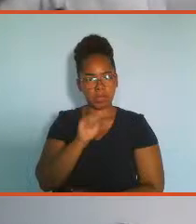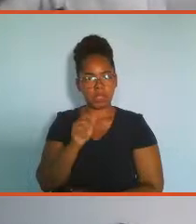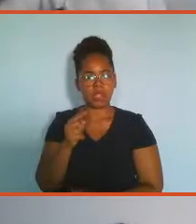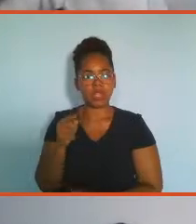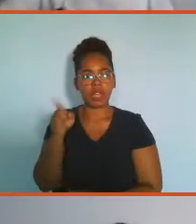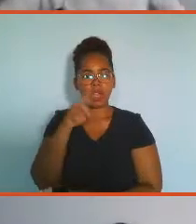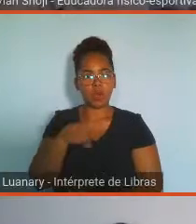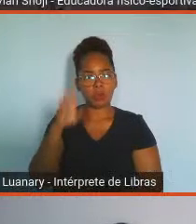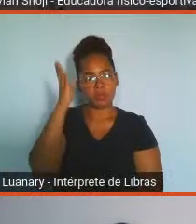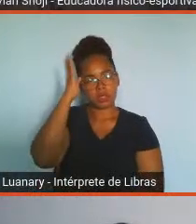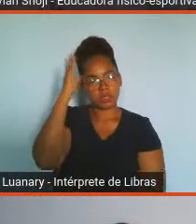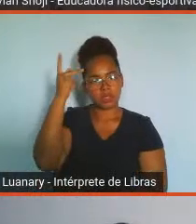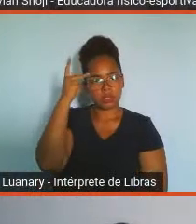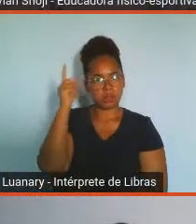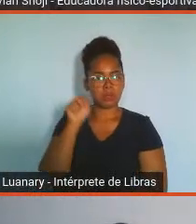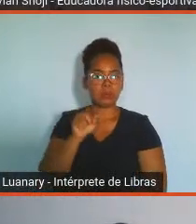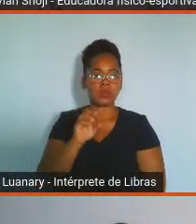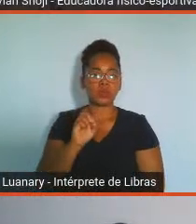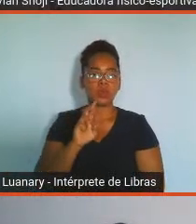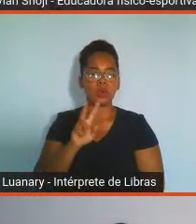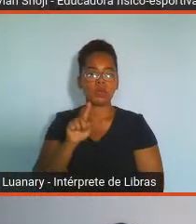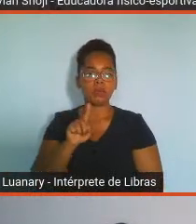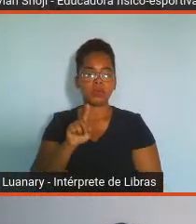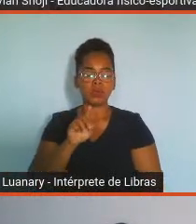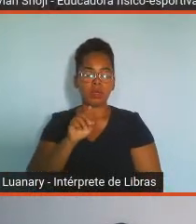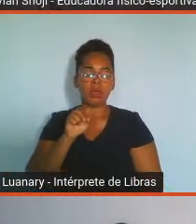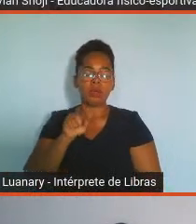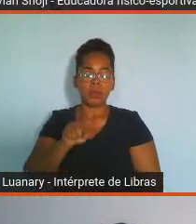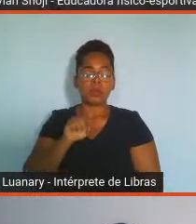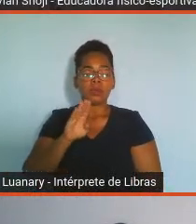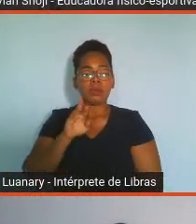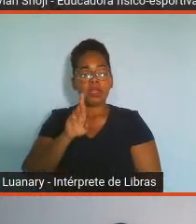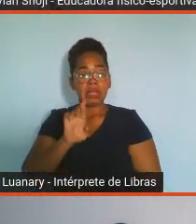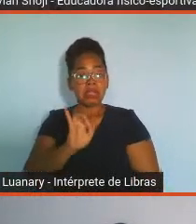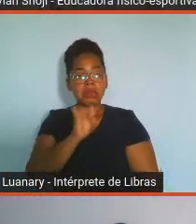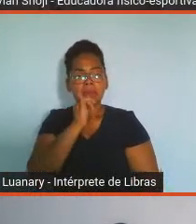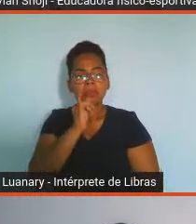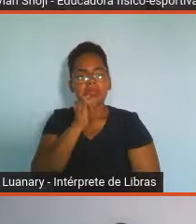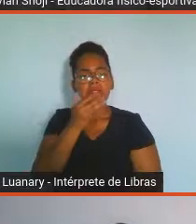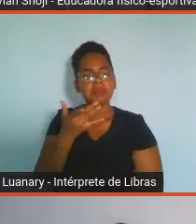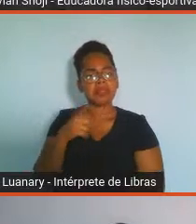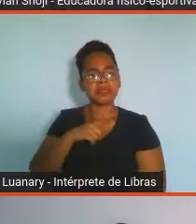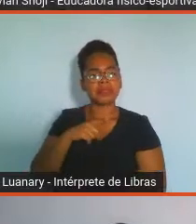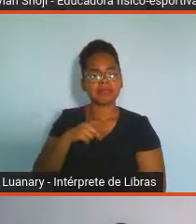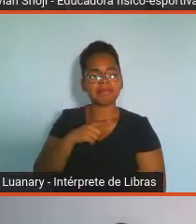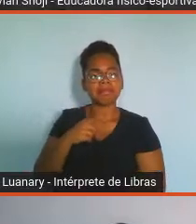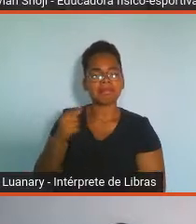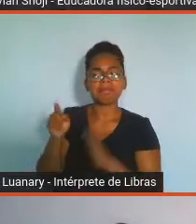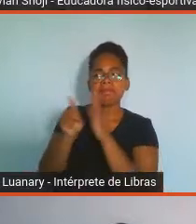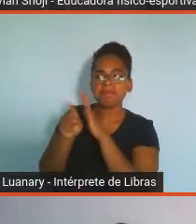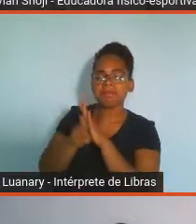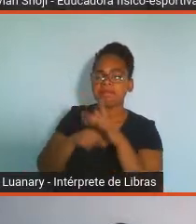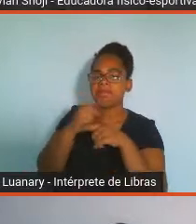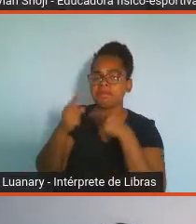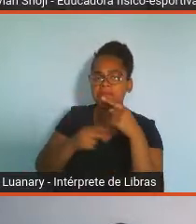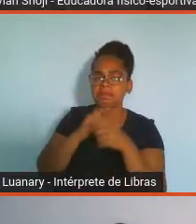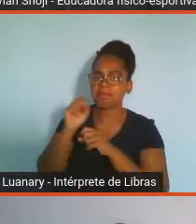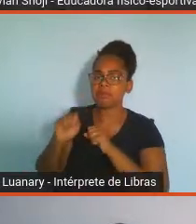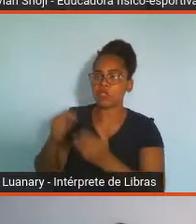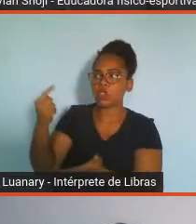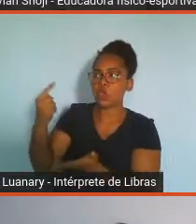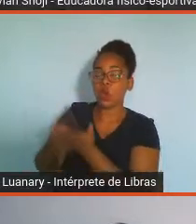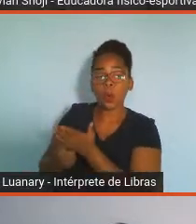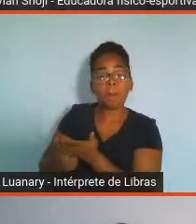resolver outros assuntos presencialmente na central de atendimento das unidades, agende antecipadamente e faça sua